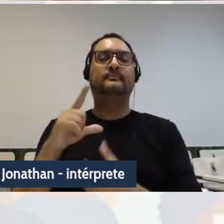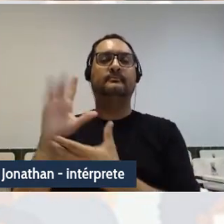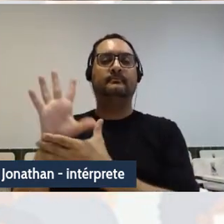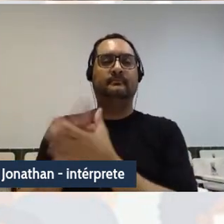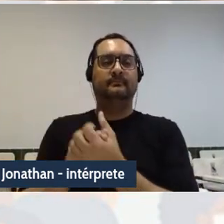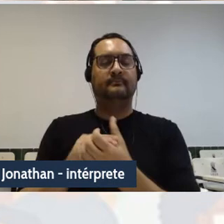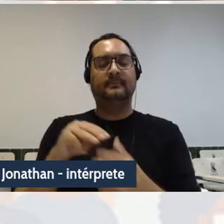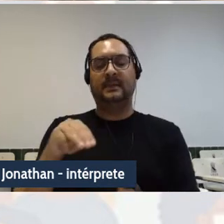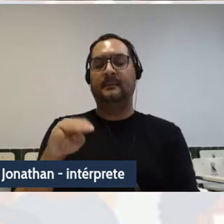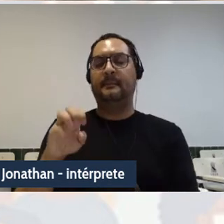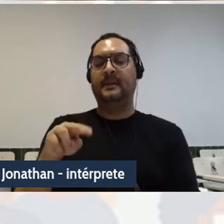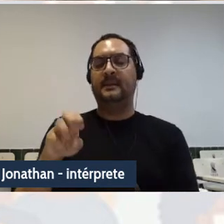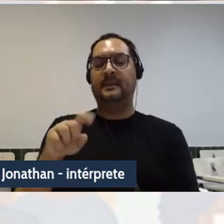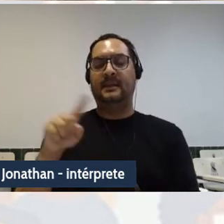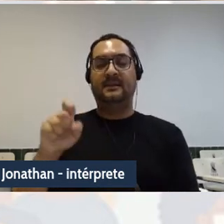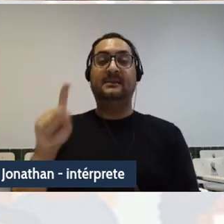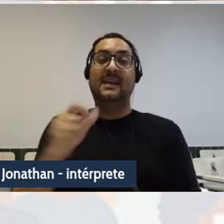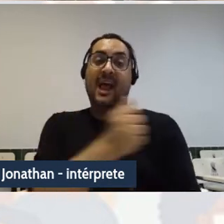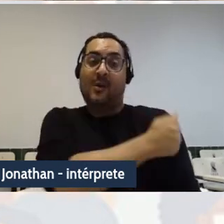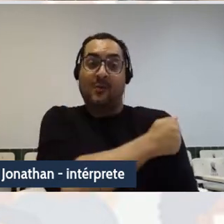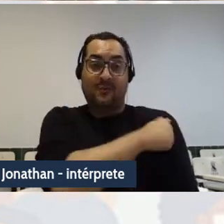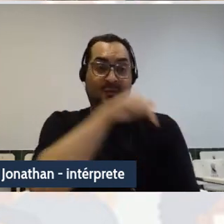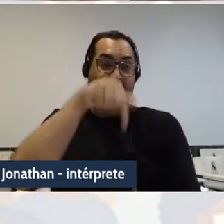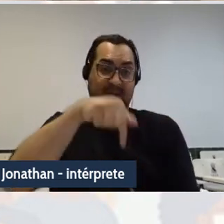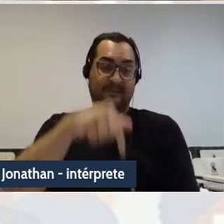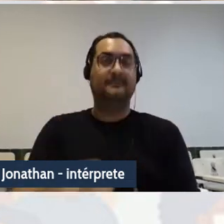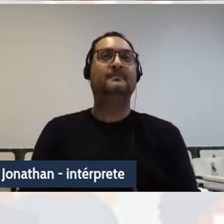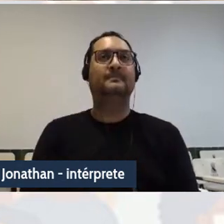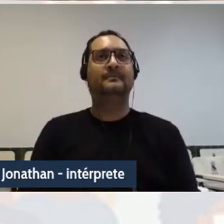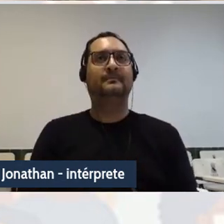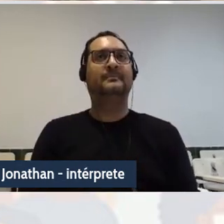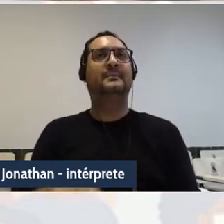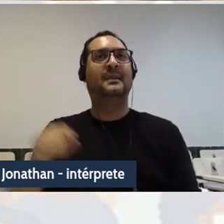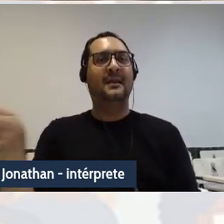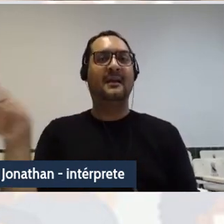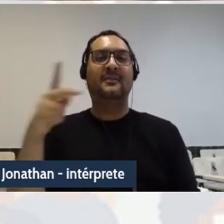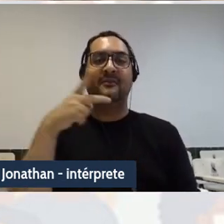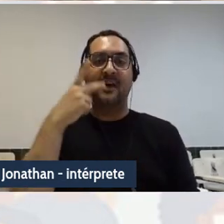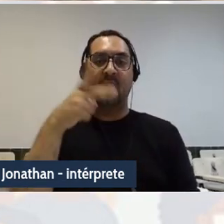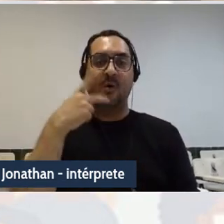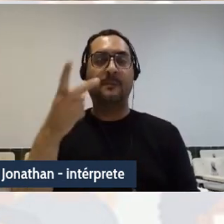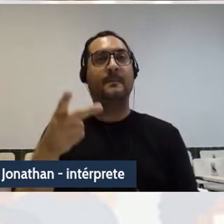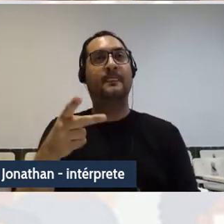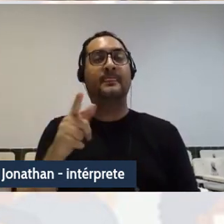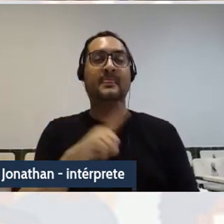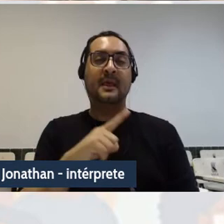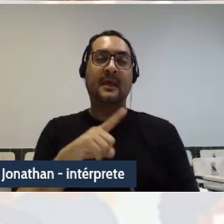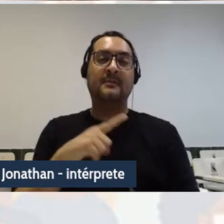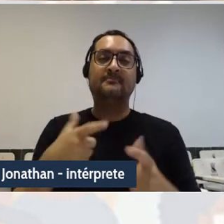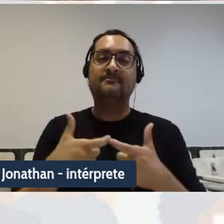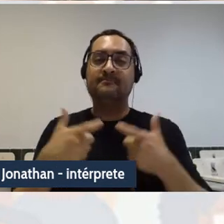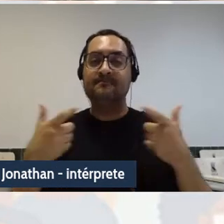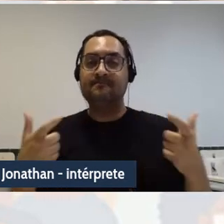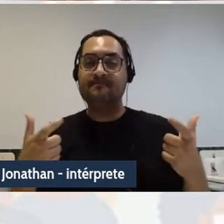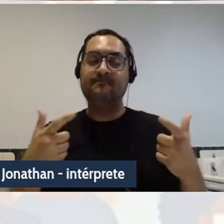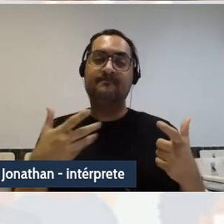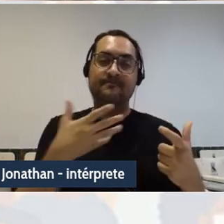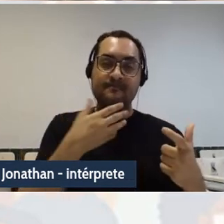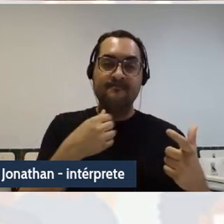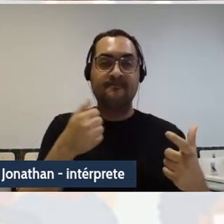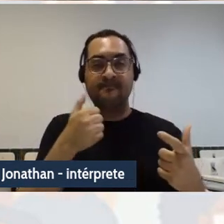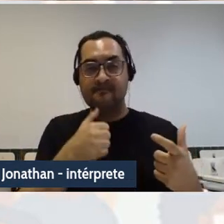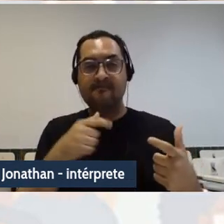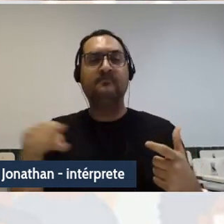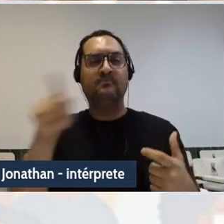que é um docente nosso da instituição. Grande parte dos e das estudantes da UNILA se posicionam de forma